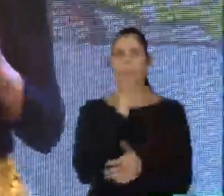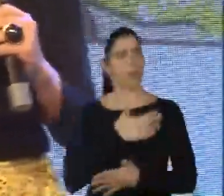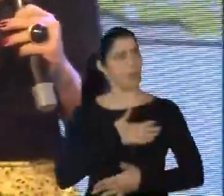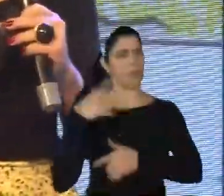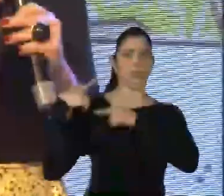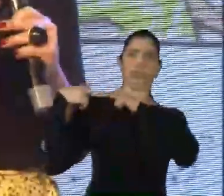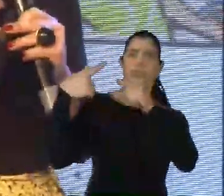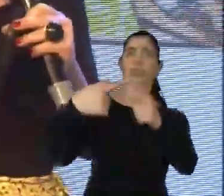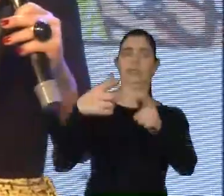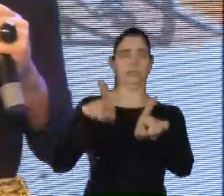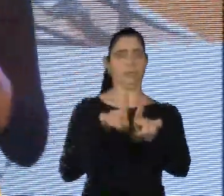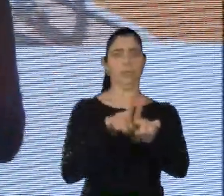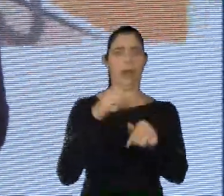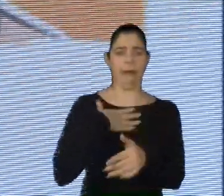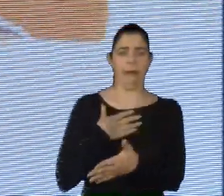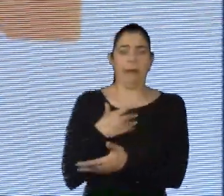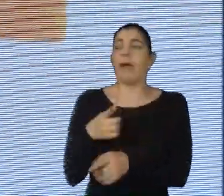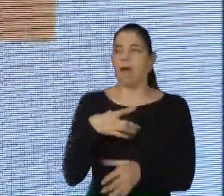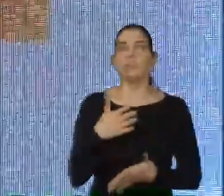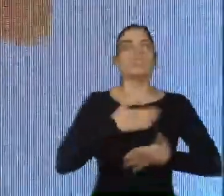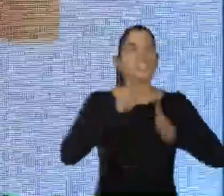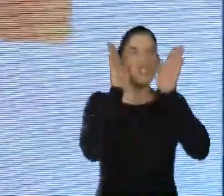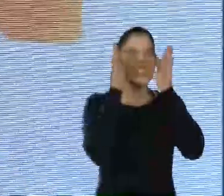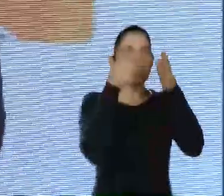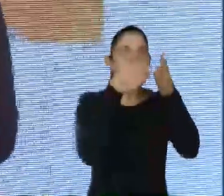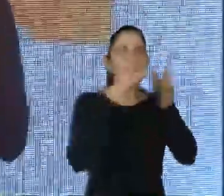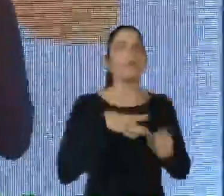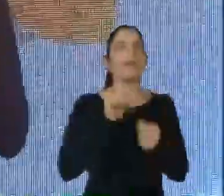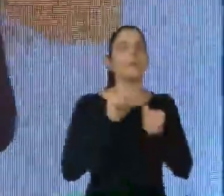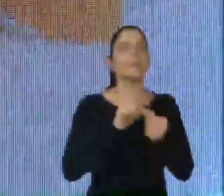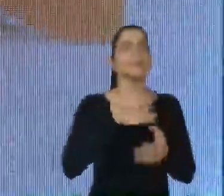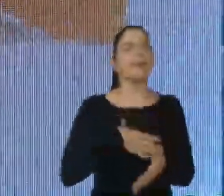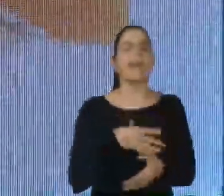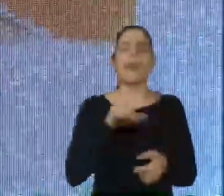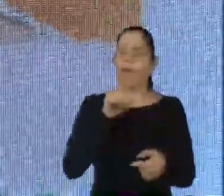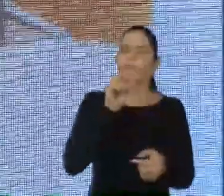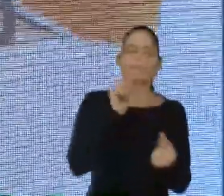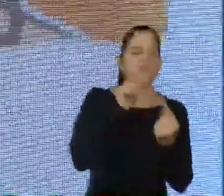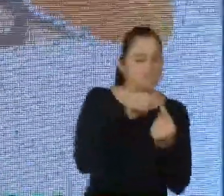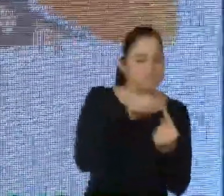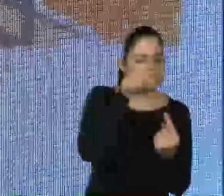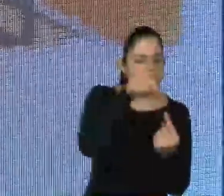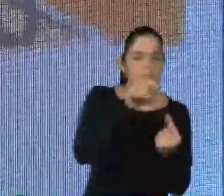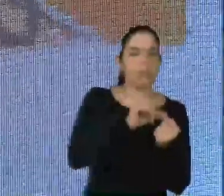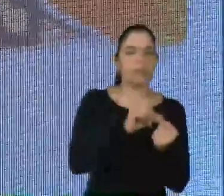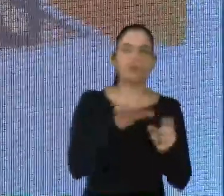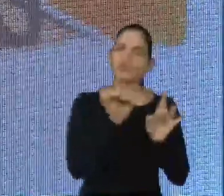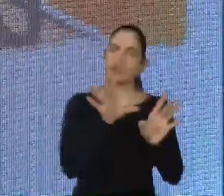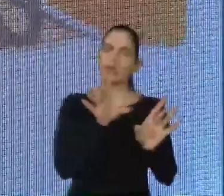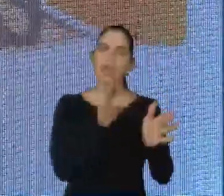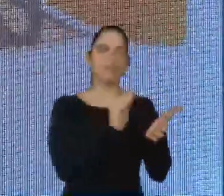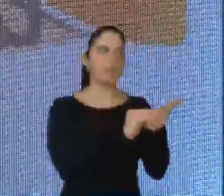conheço uns erros inatos do metabolismo, que são geneticamente determinados. E ali, nesse erro inato, está faltando uma